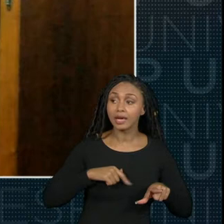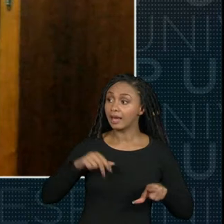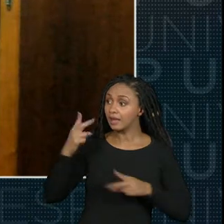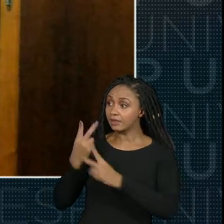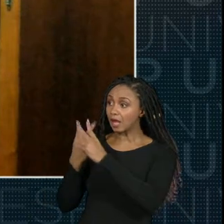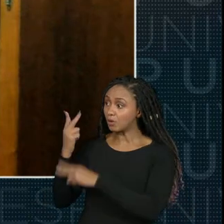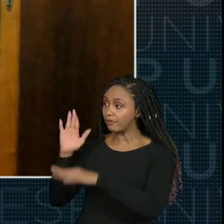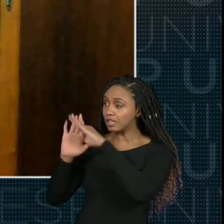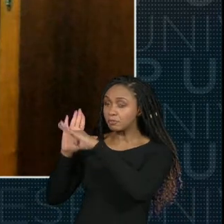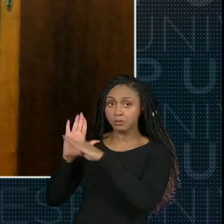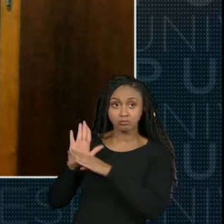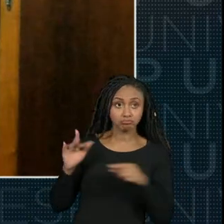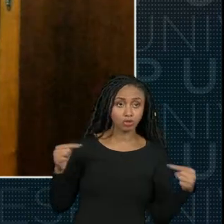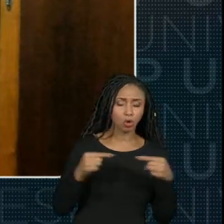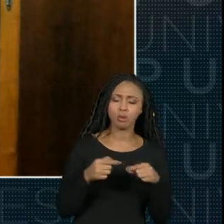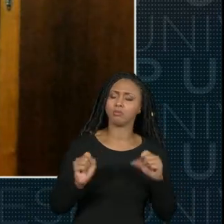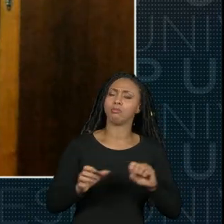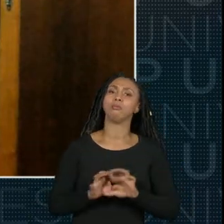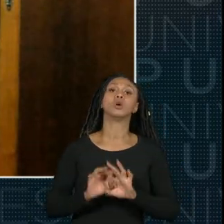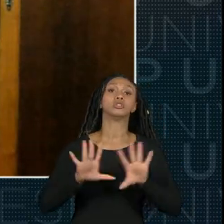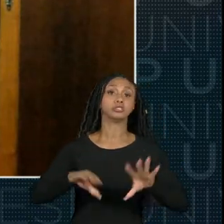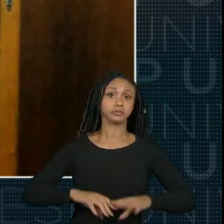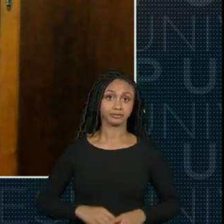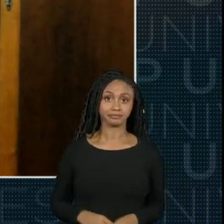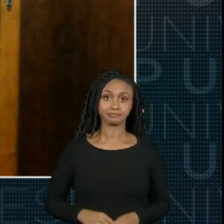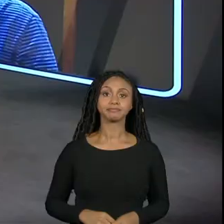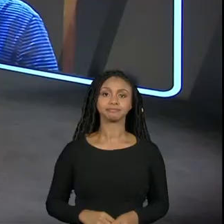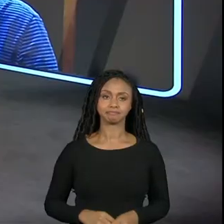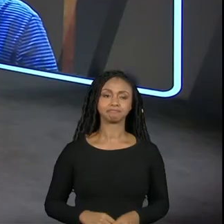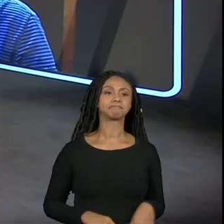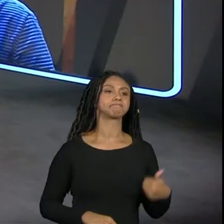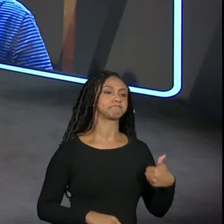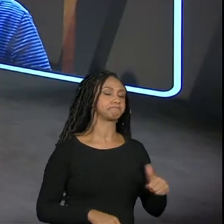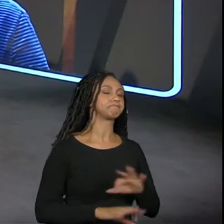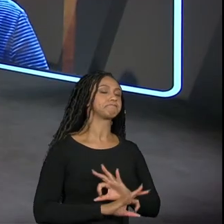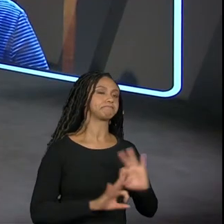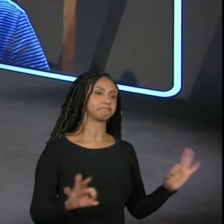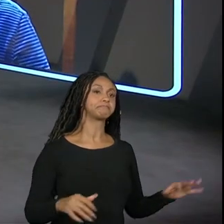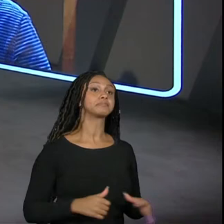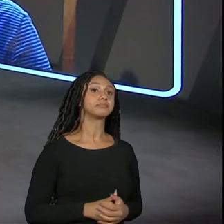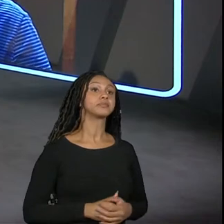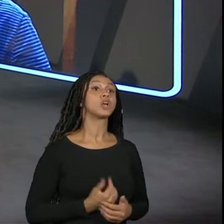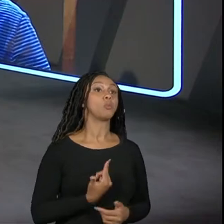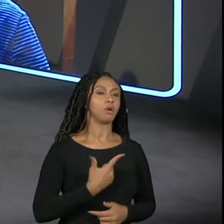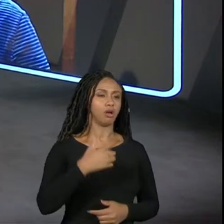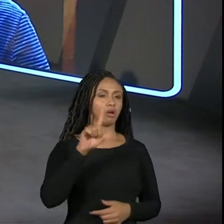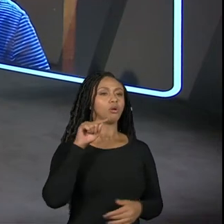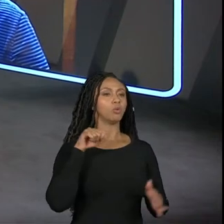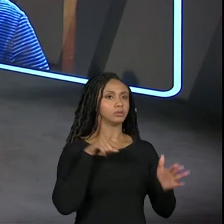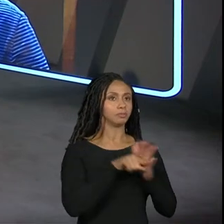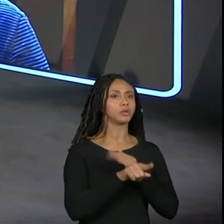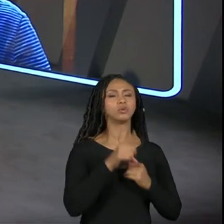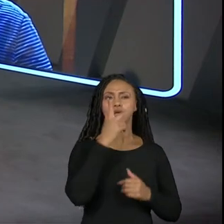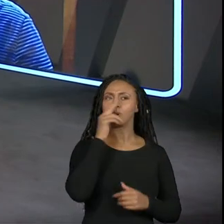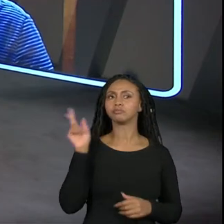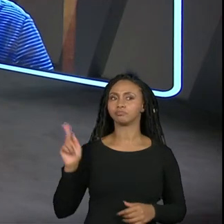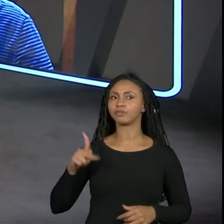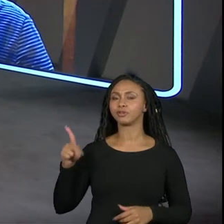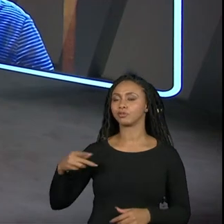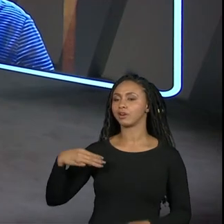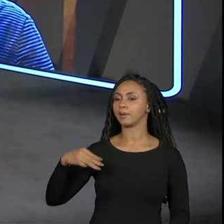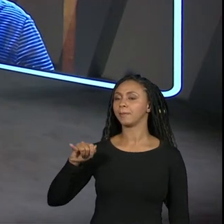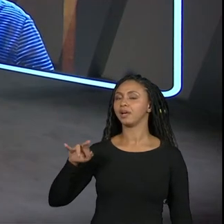especificado no documento que vocês vão ter acesso no manual do aluno tá perfeito então assim aí tem uma outra pergunta que eu acho que a Maria Helena pode